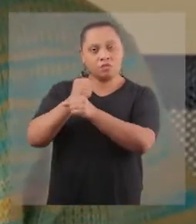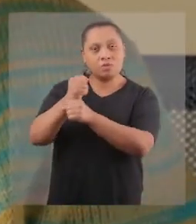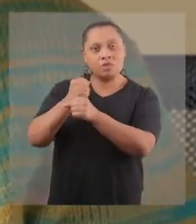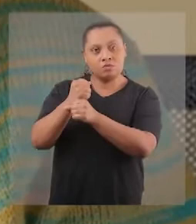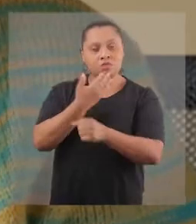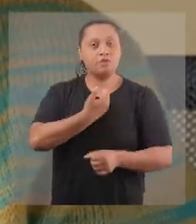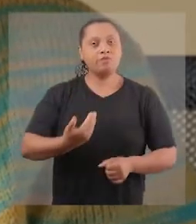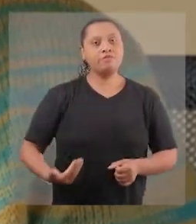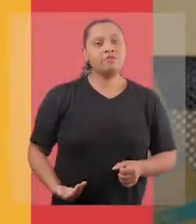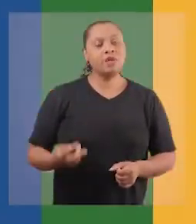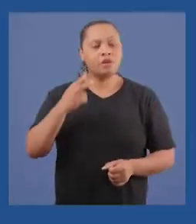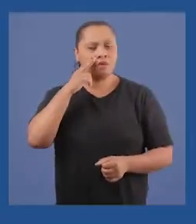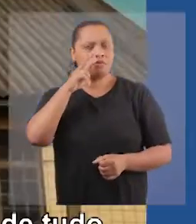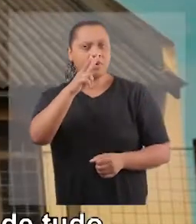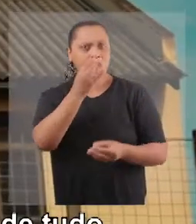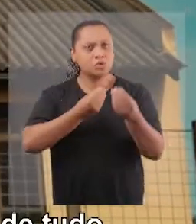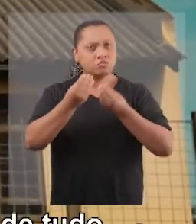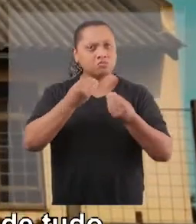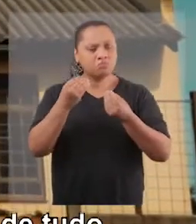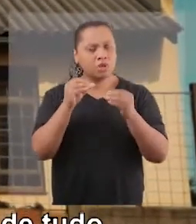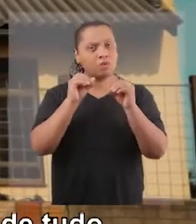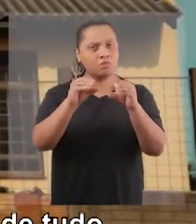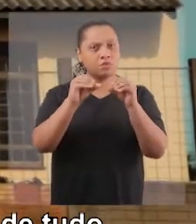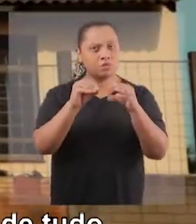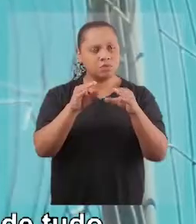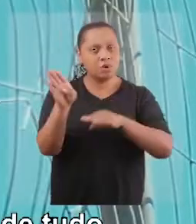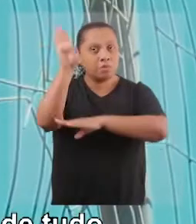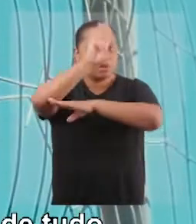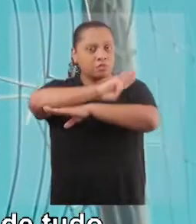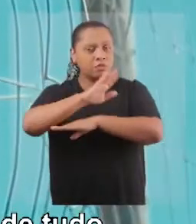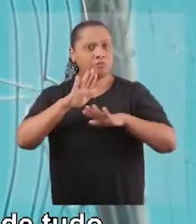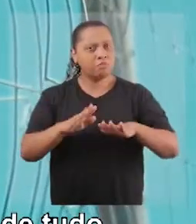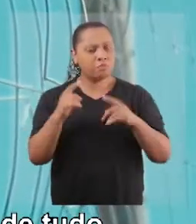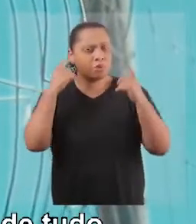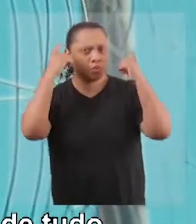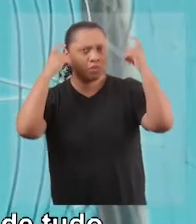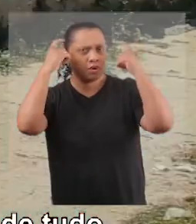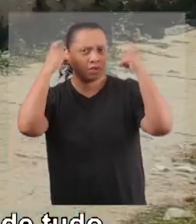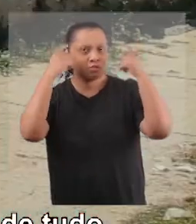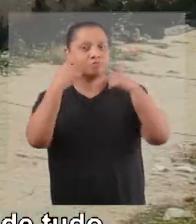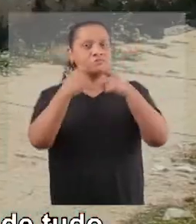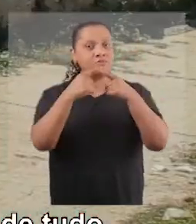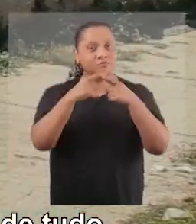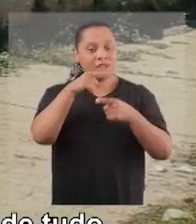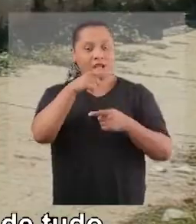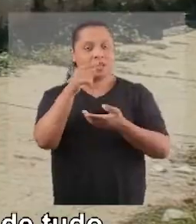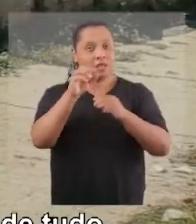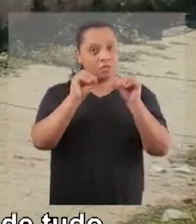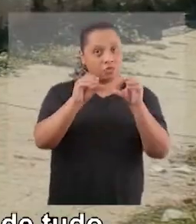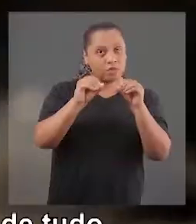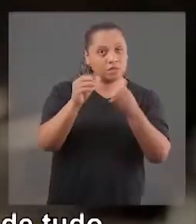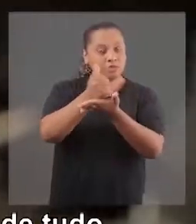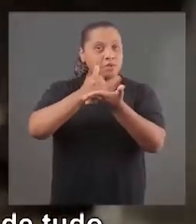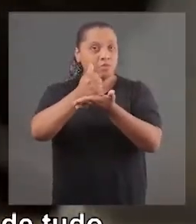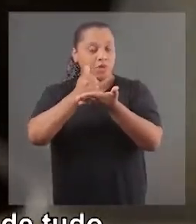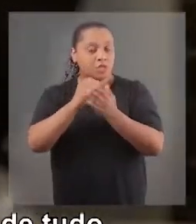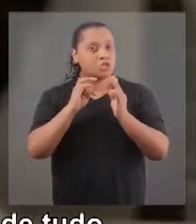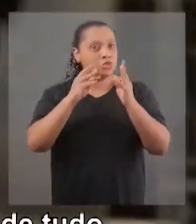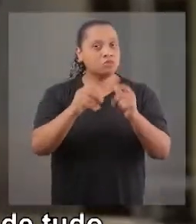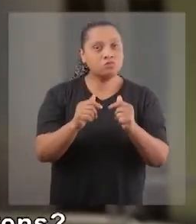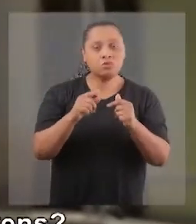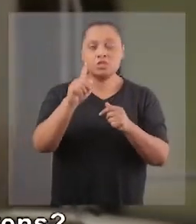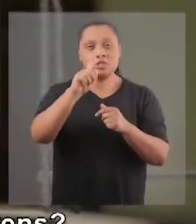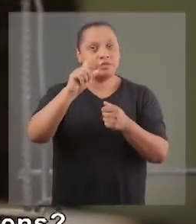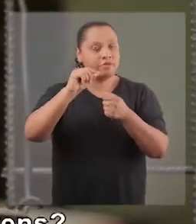do que esses quatro anos de governo. Vejo como está a educação em Bagé e fico preocupado, porque ela é a base de